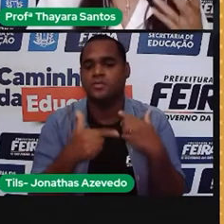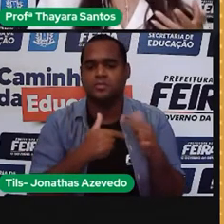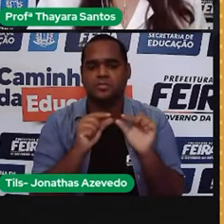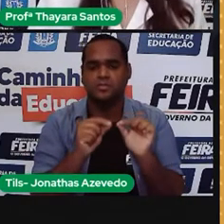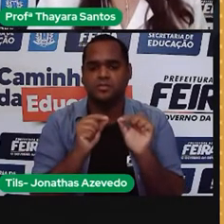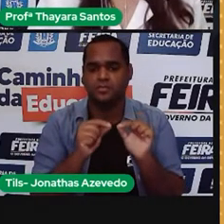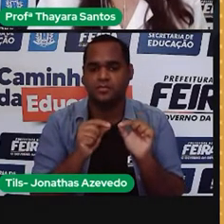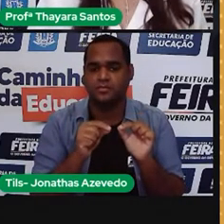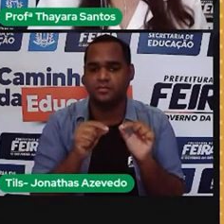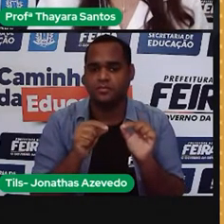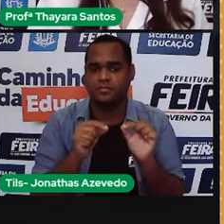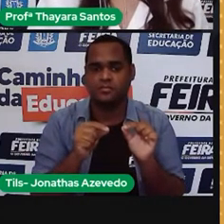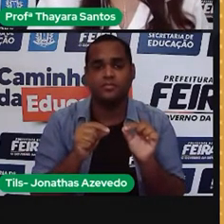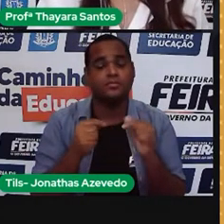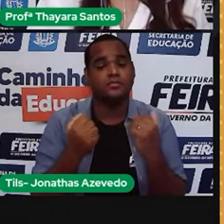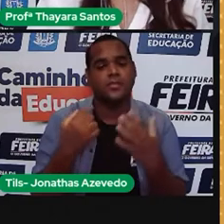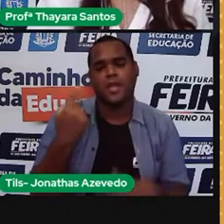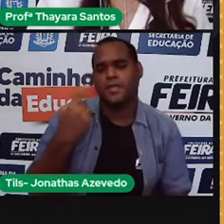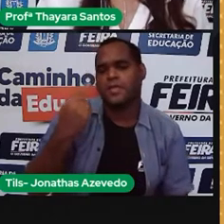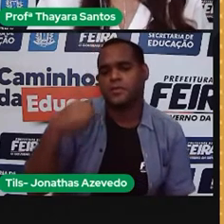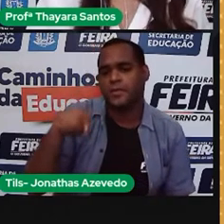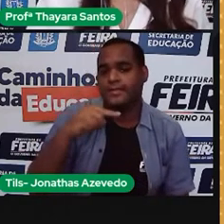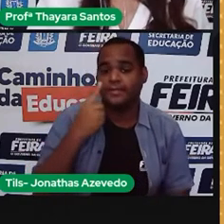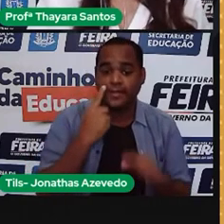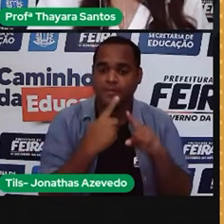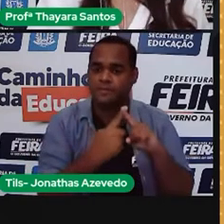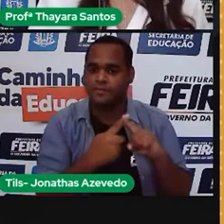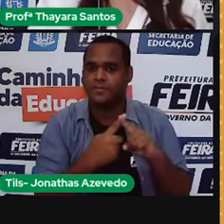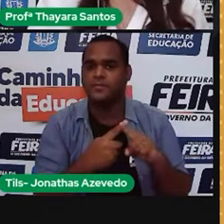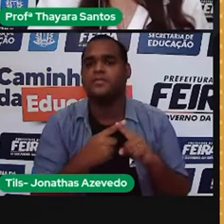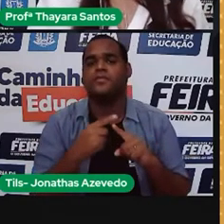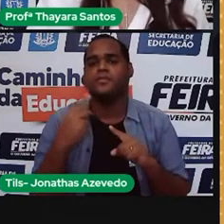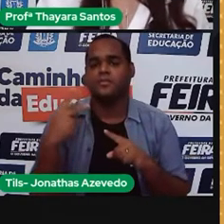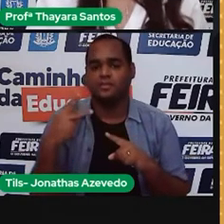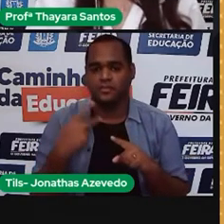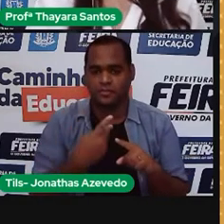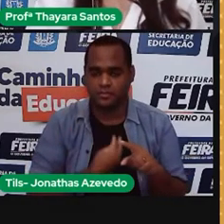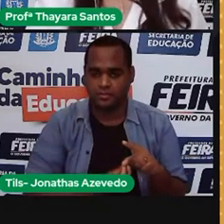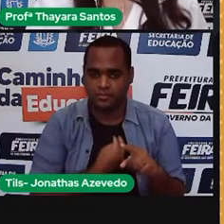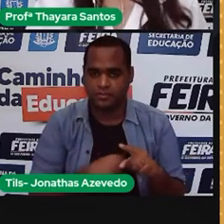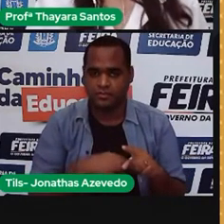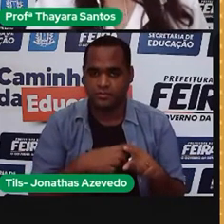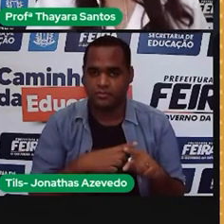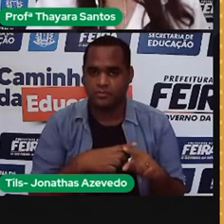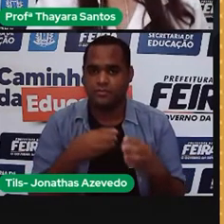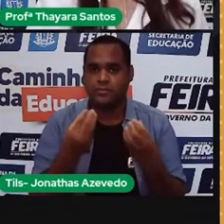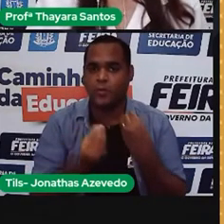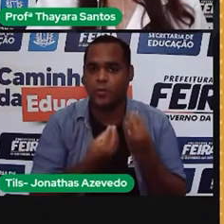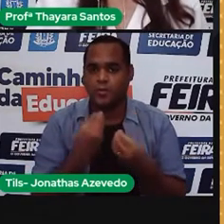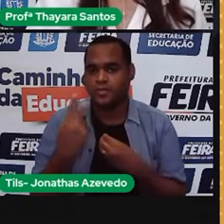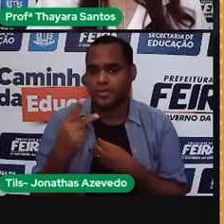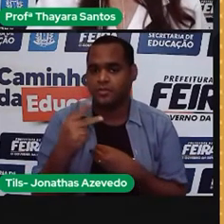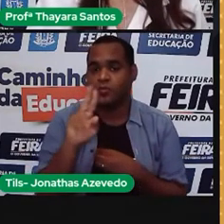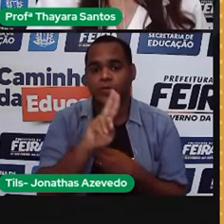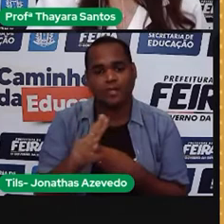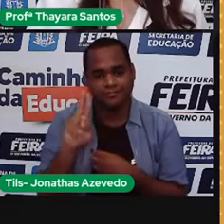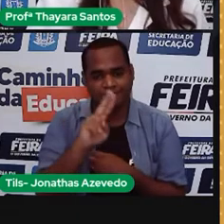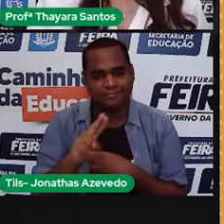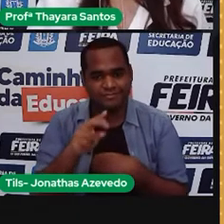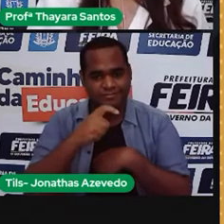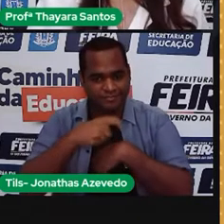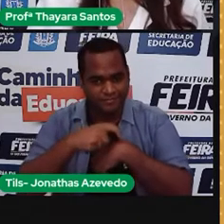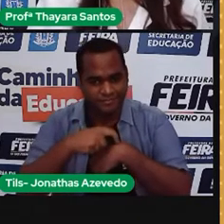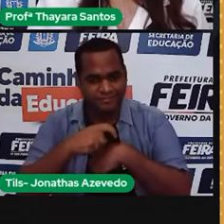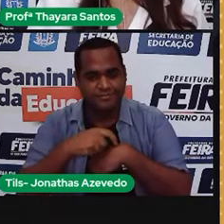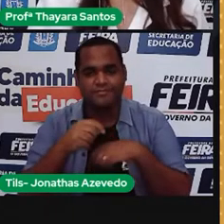Como é que a gente faz para achar esse consumo? Primeiro, gente multiplica a potência pelo tempo de uso. Então, vou multiplicar